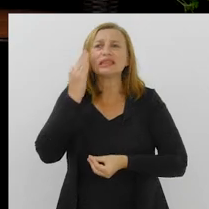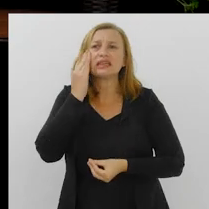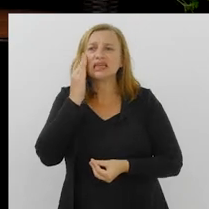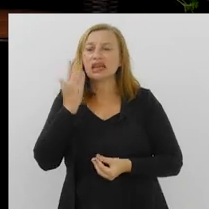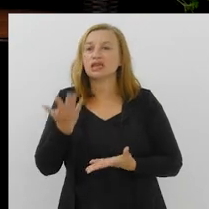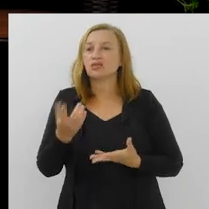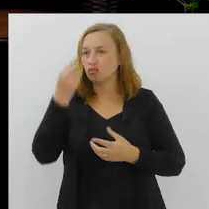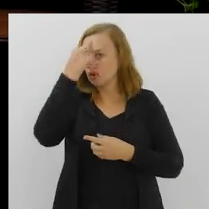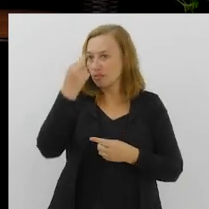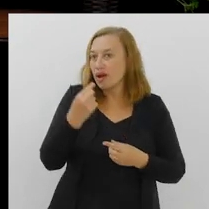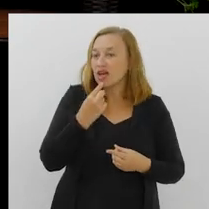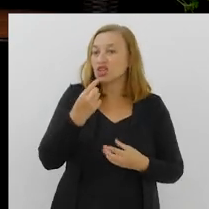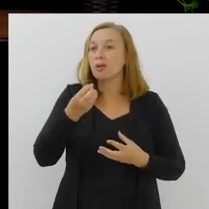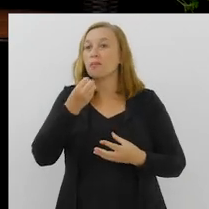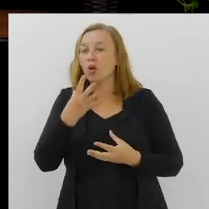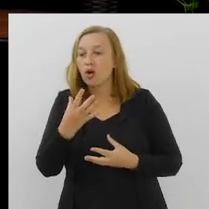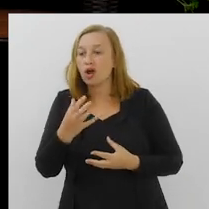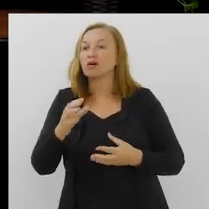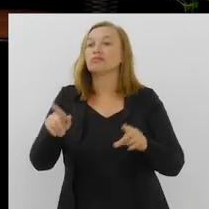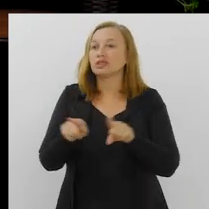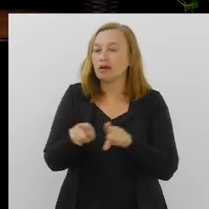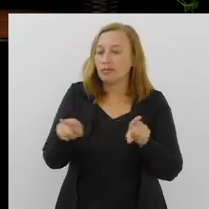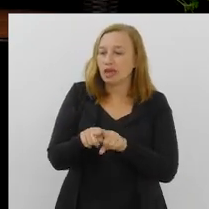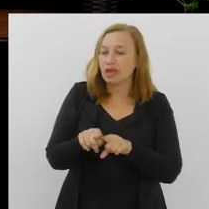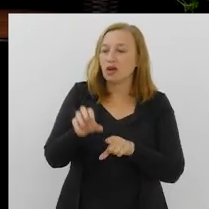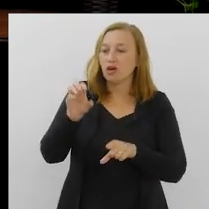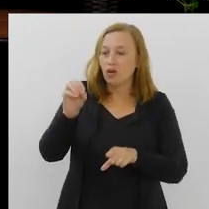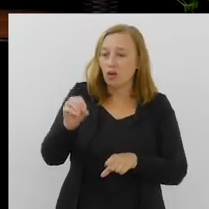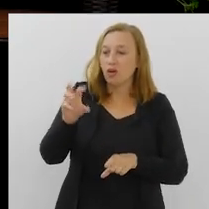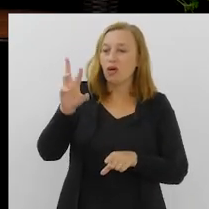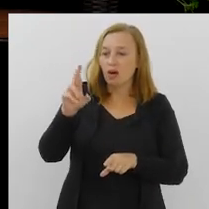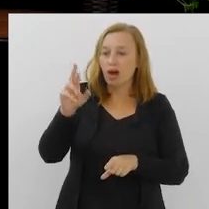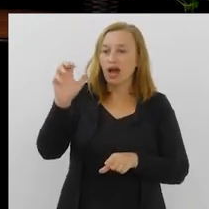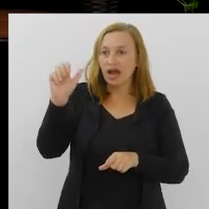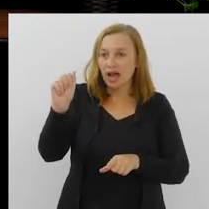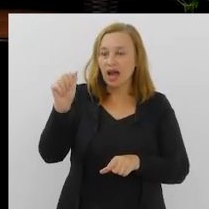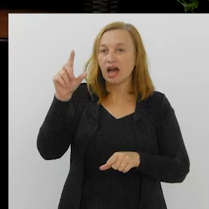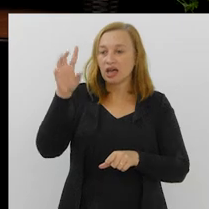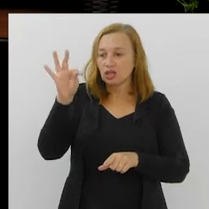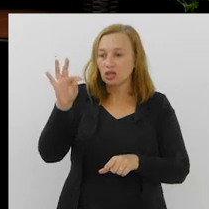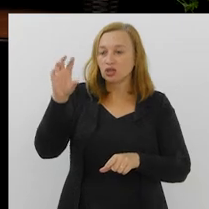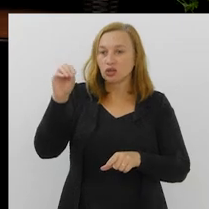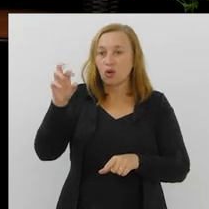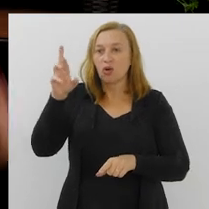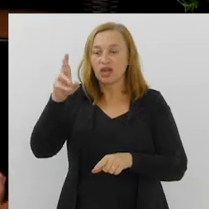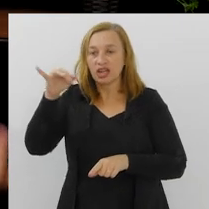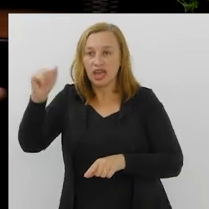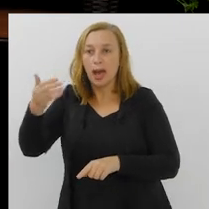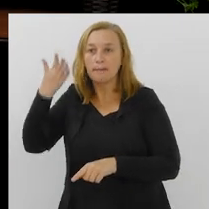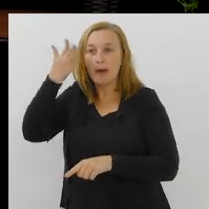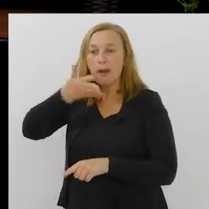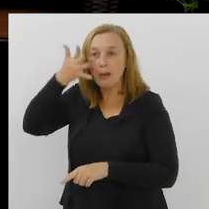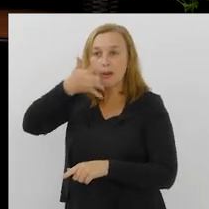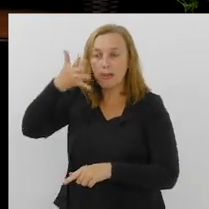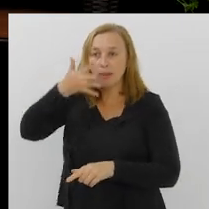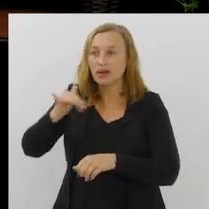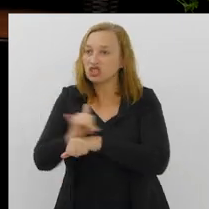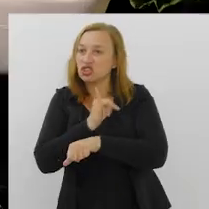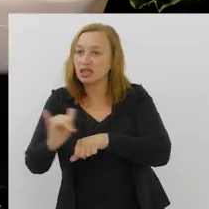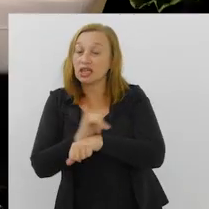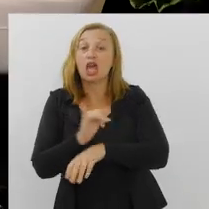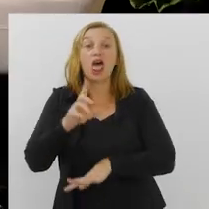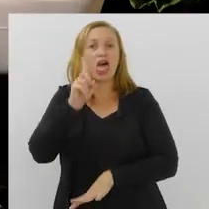E como é que a gente entende isso? Com uma boa imagem, uma boa oratória, com mecanismos que vão ajudar a sua técnica junto com o seu estudo.